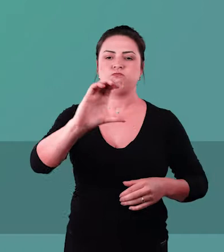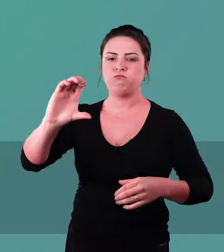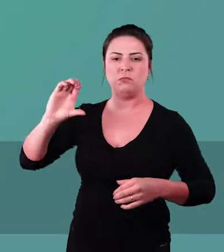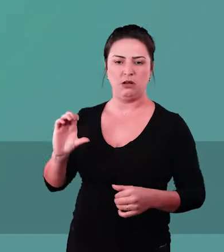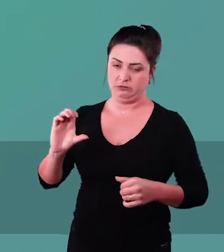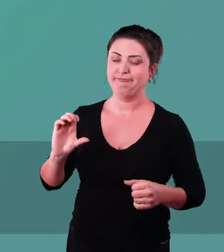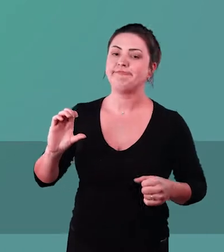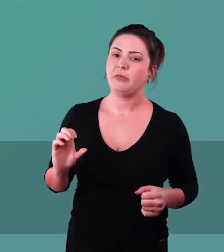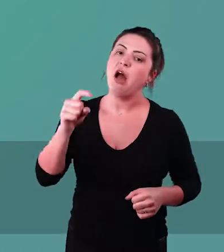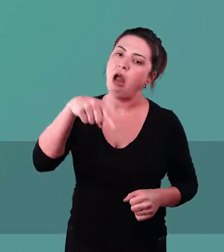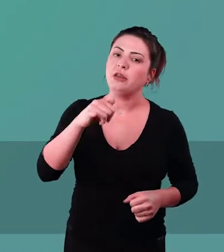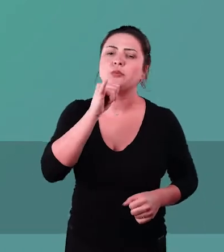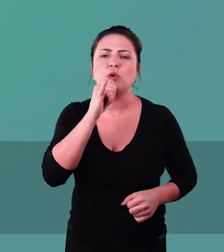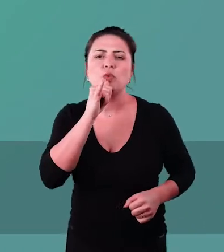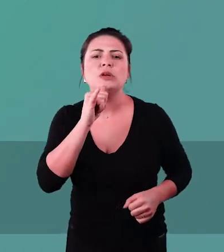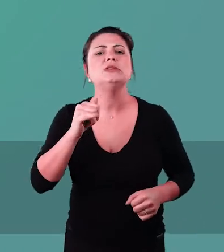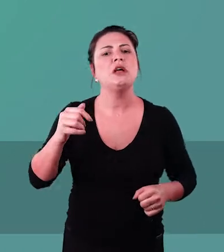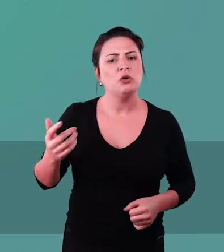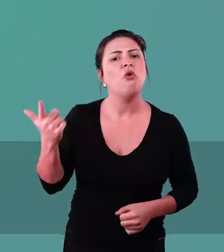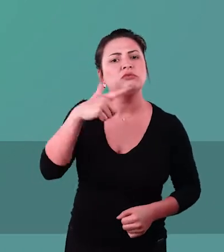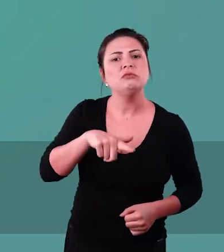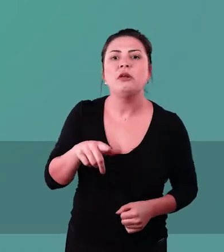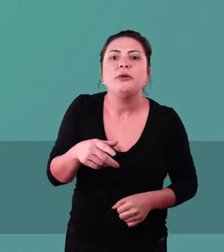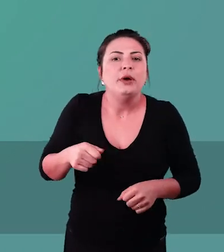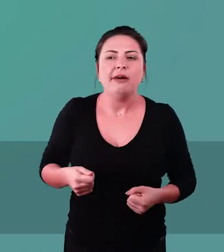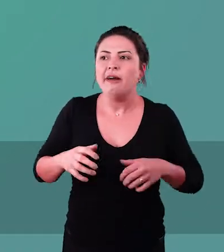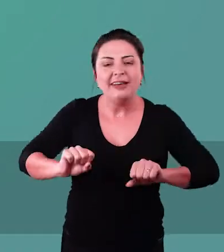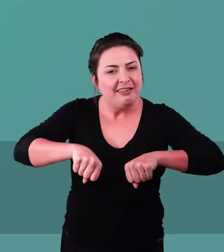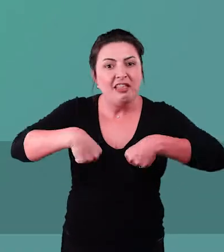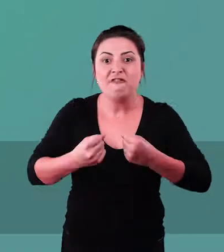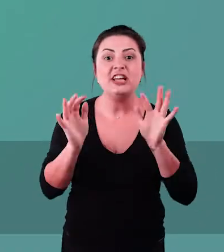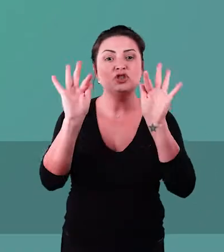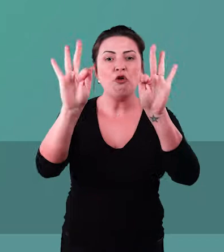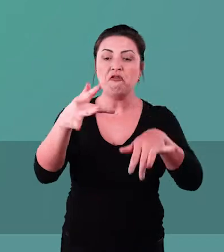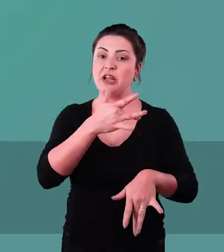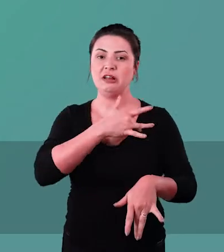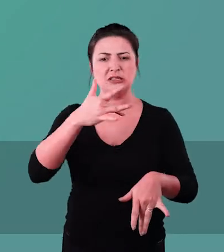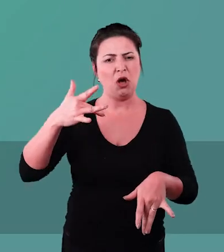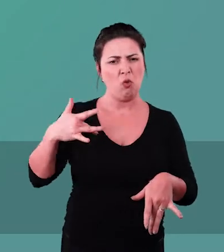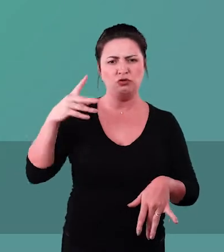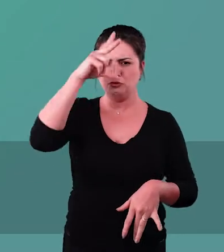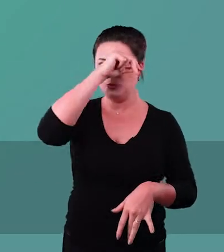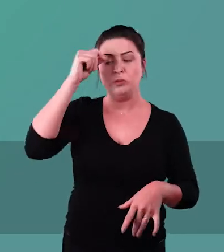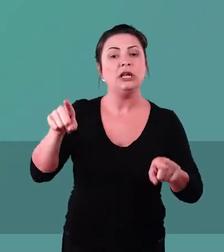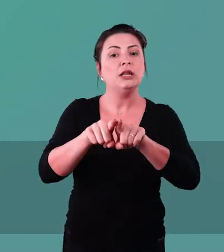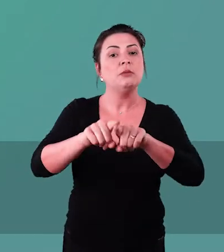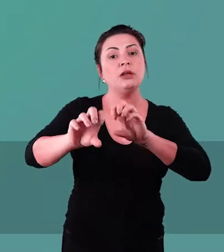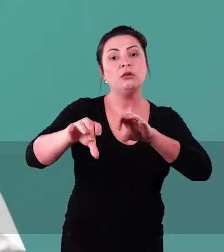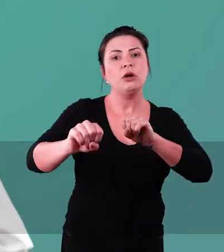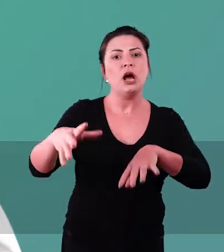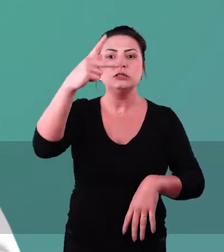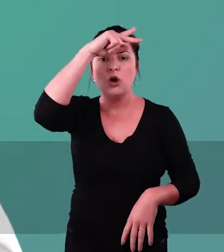Municipal de São Paulo, por exemplo, foram eleitos parlamentares que defendem abertamente o fim da saúde e da educação